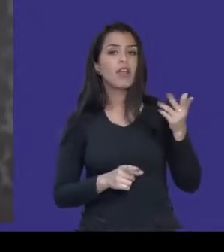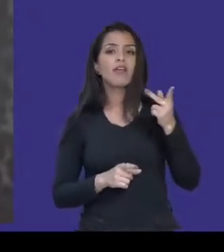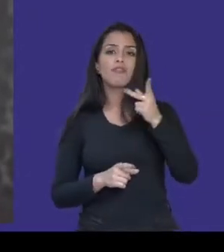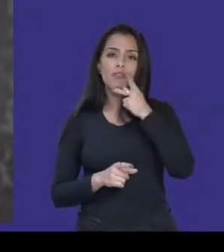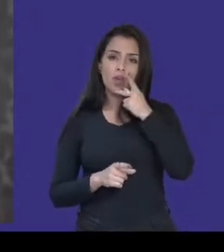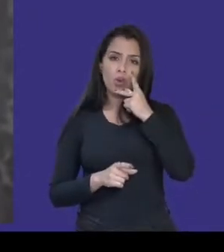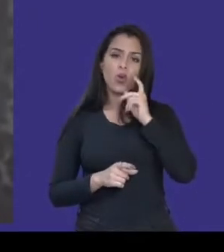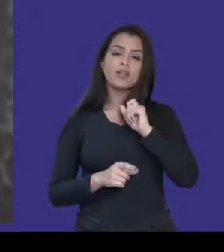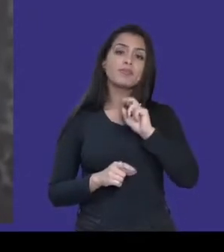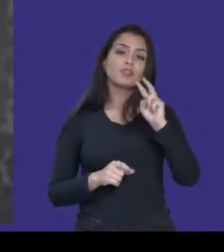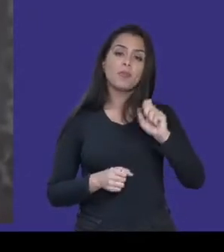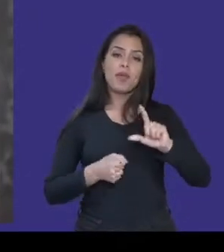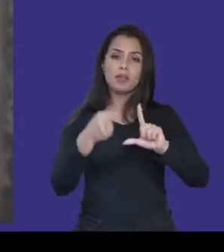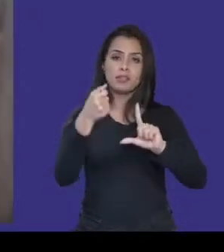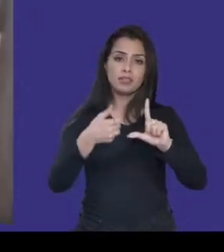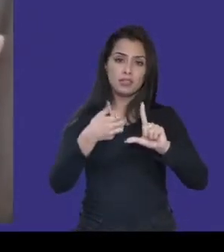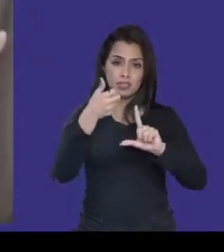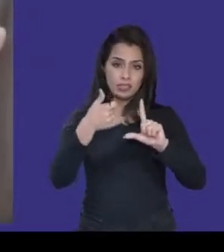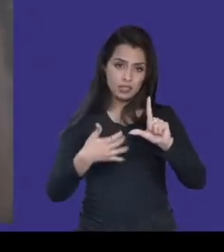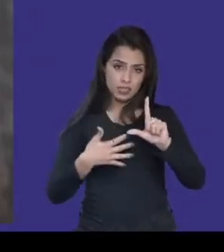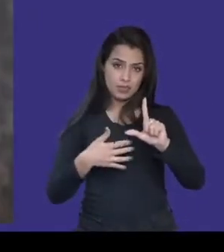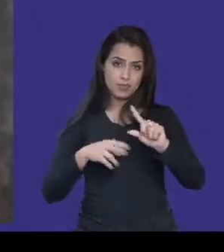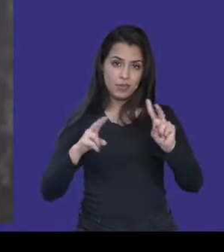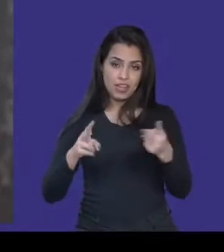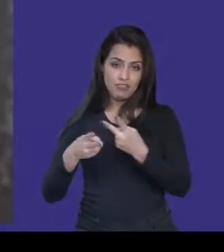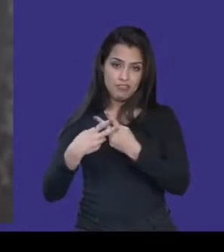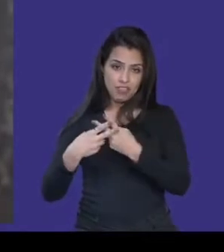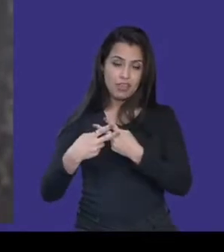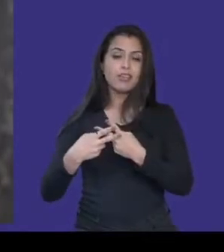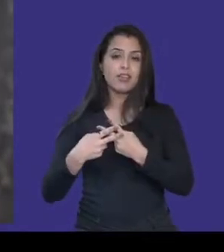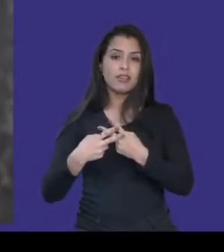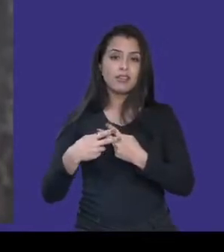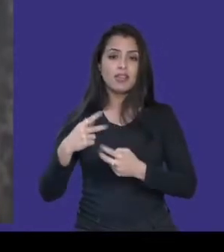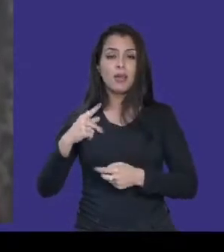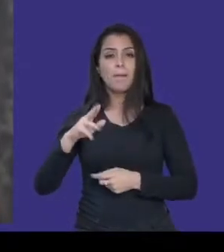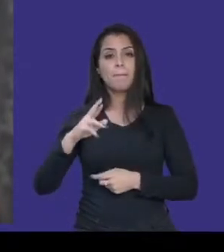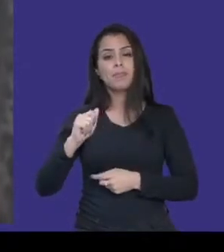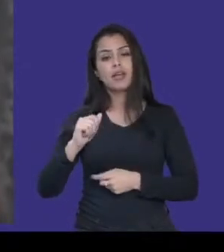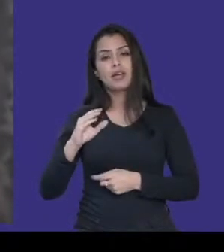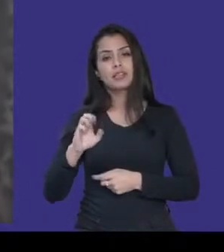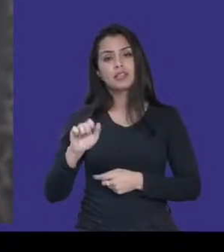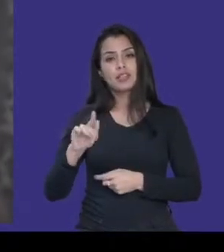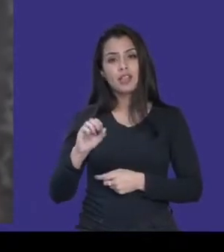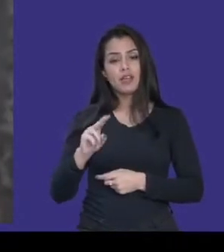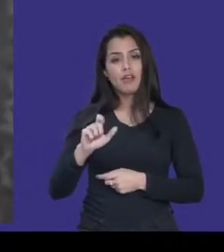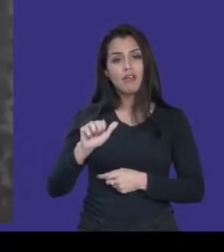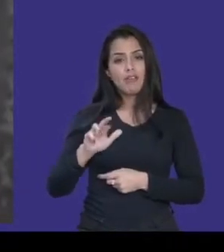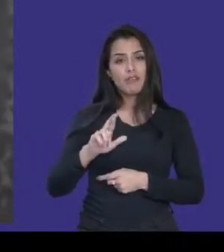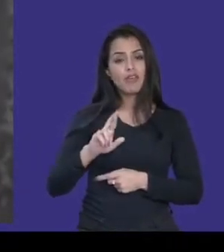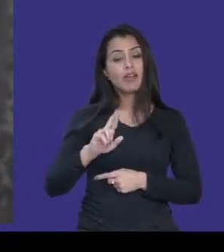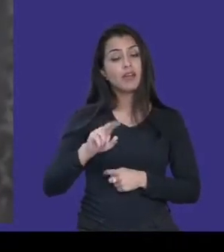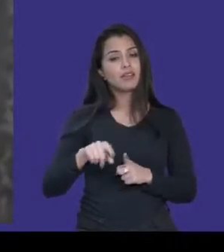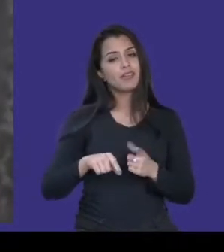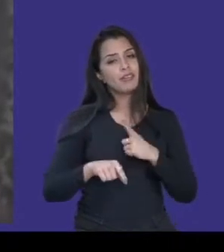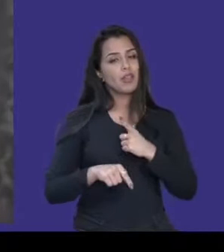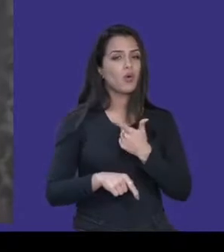sobre a descrição de imagem com o uso da hashtag para cego ver e tem a hashtag para todos verem também, a gente teve o painel anterior, super